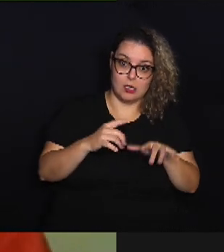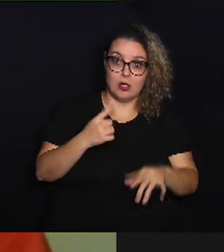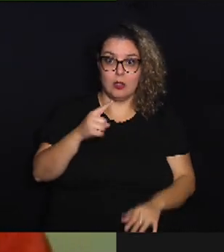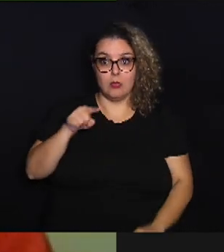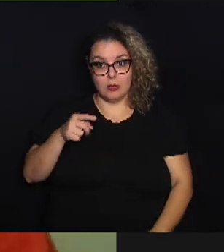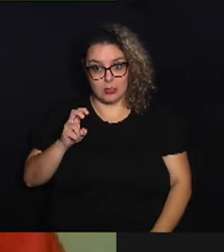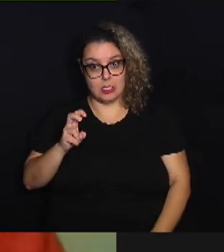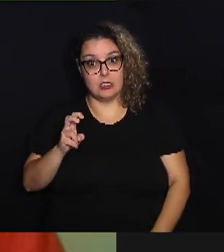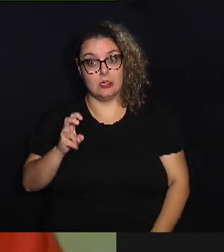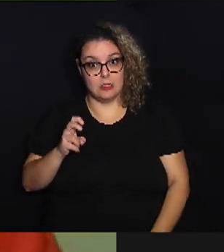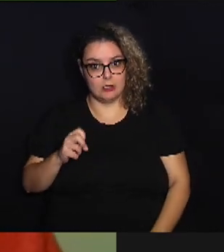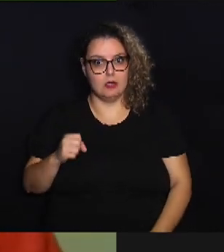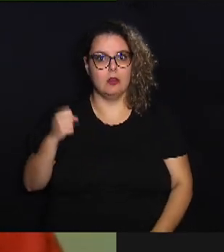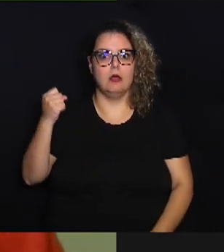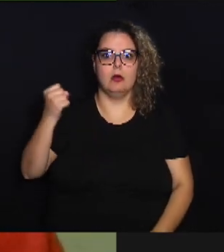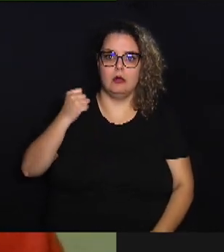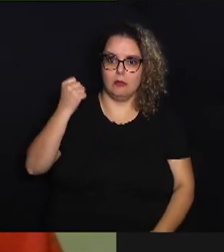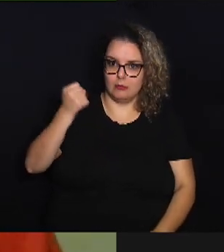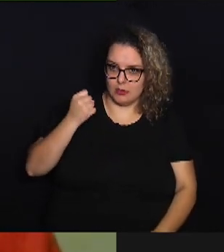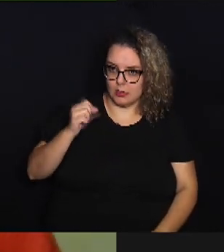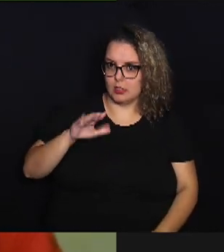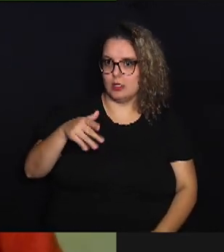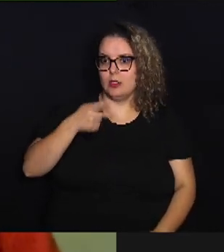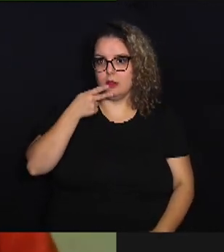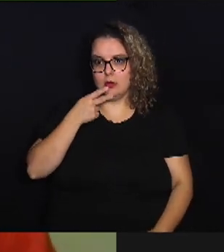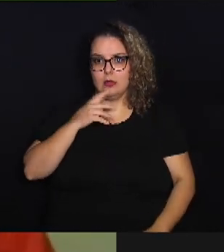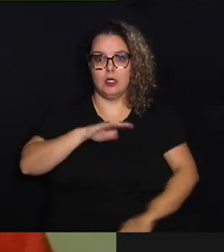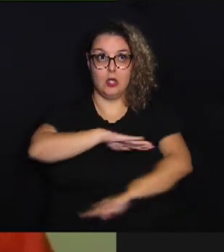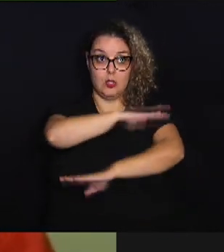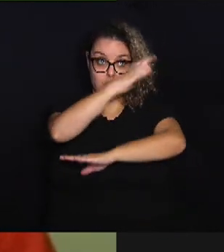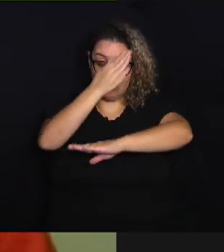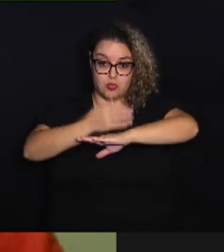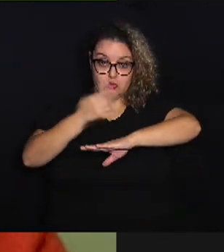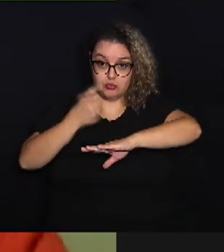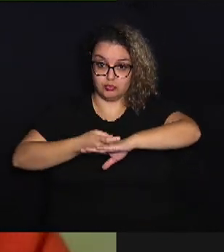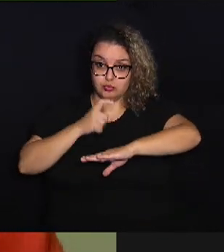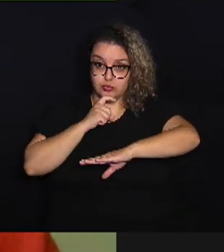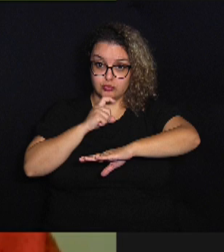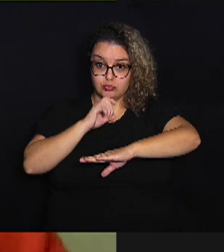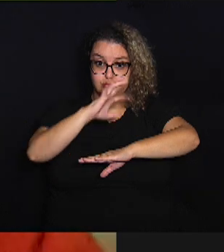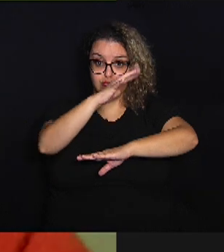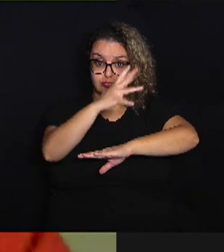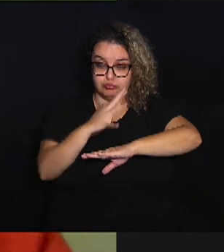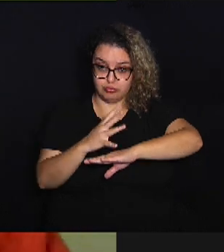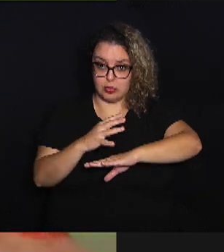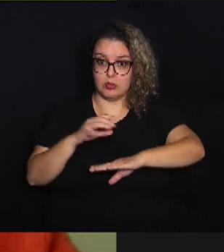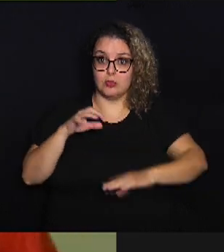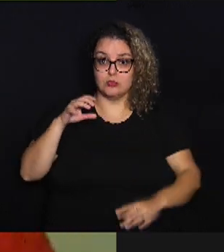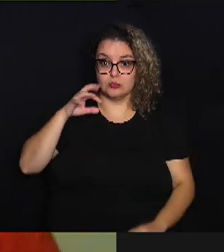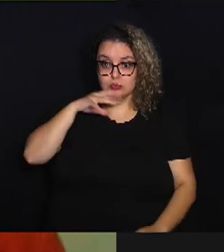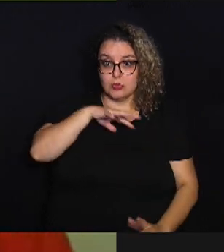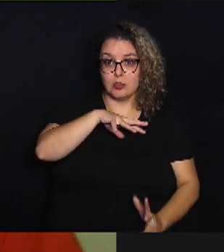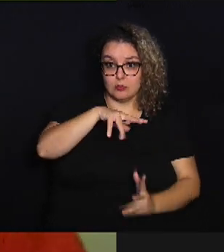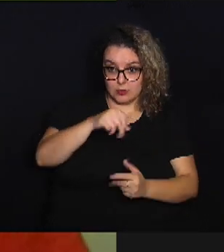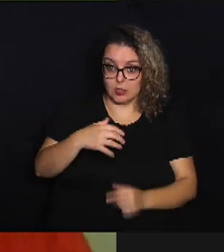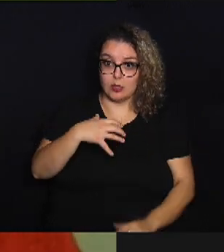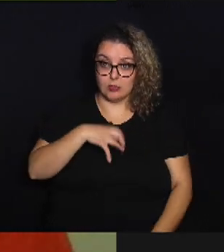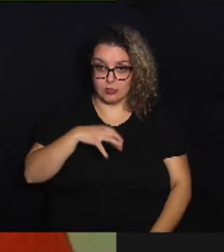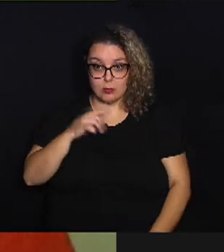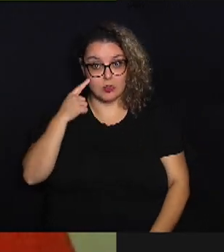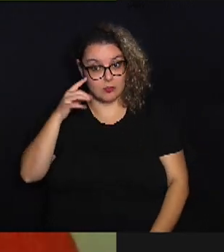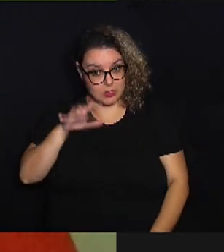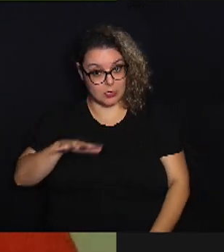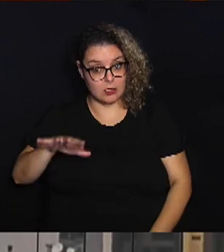coisa, principalmente quando a gente está tratando de geleira, do aquecimento global como uma forma geral.